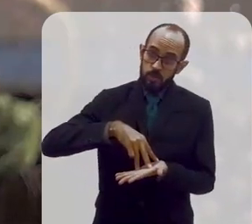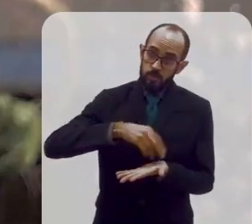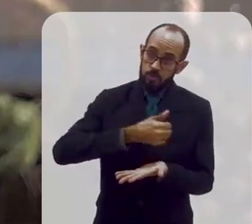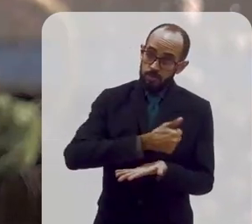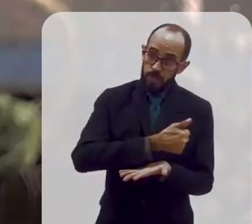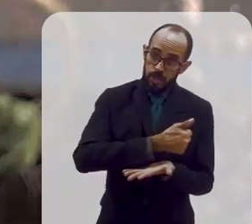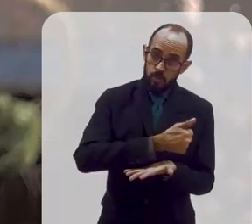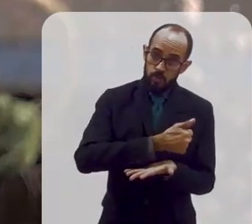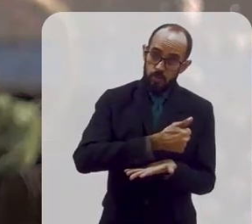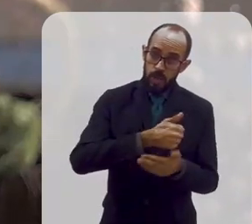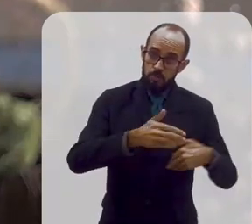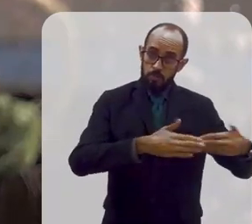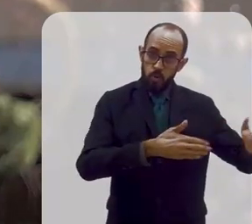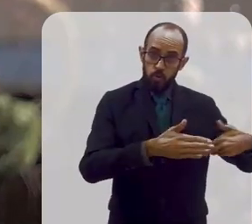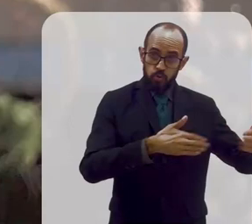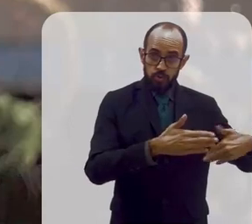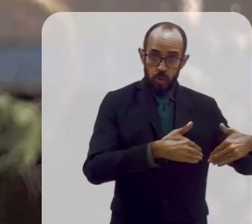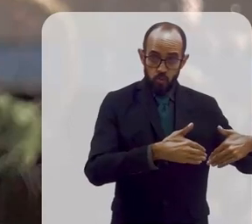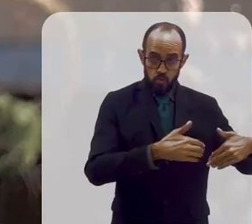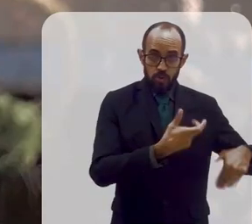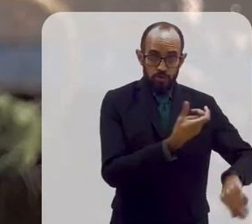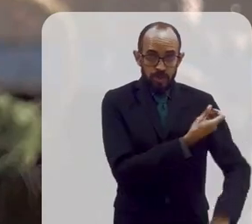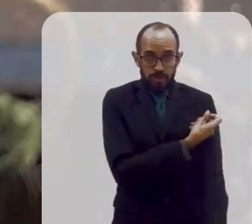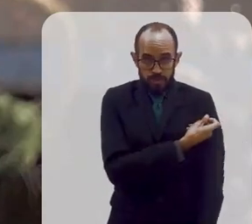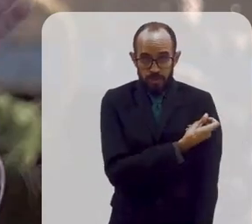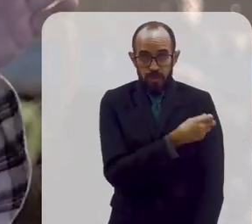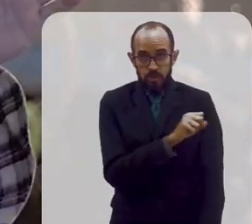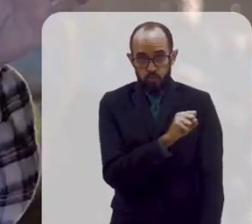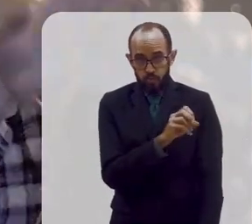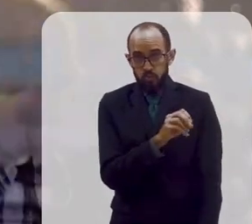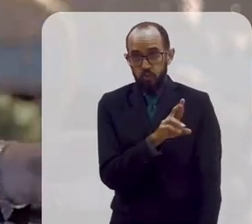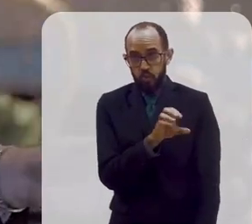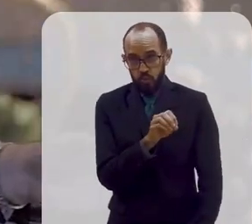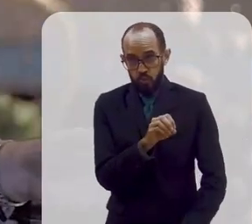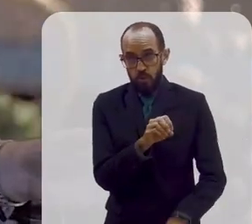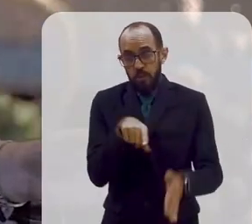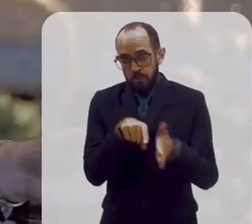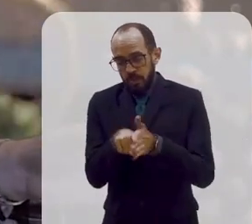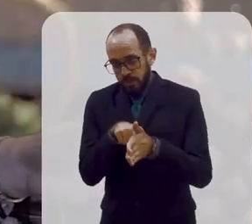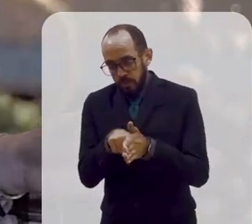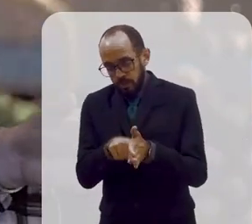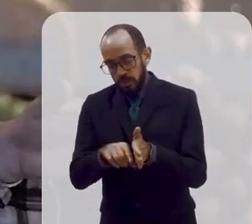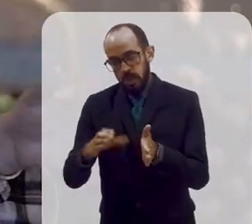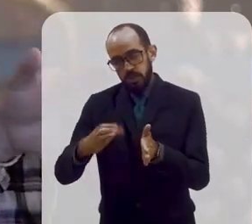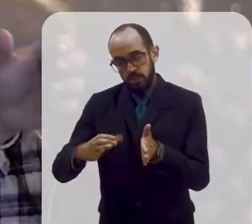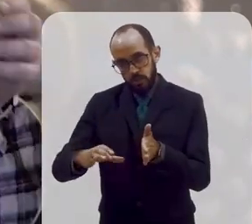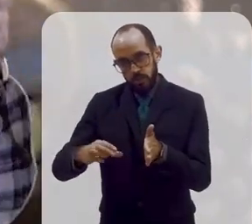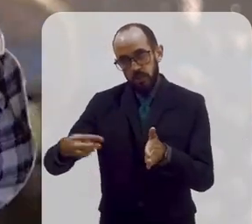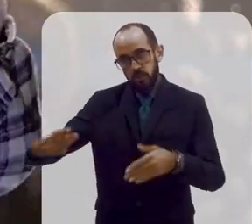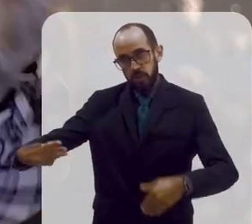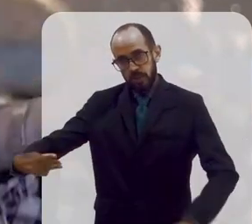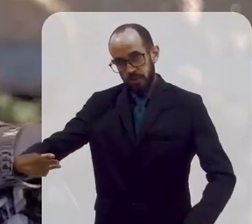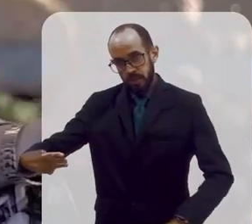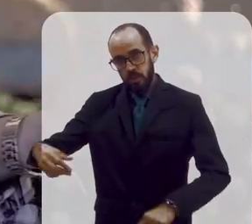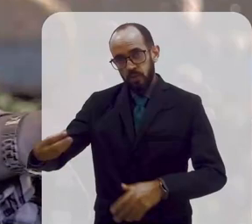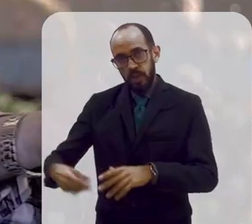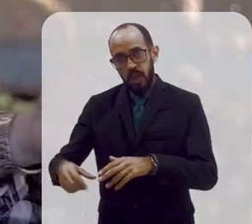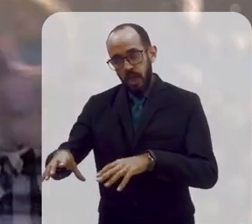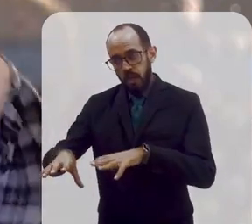produção, então produção de soro e vacina, pesquisa científica e